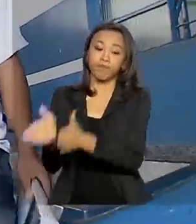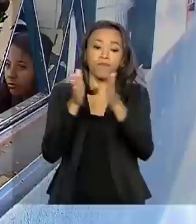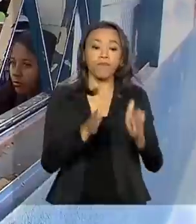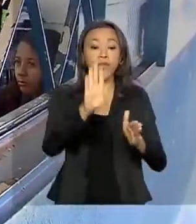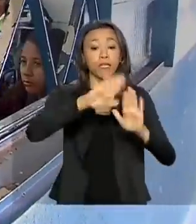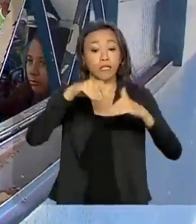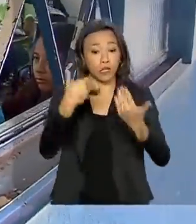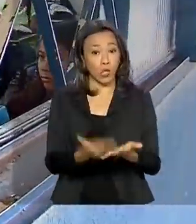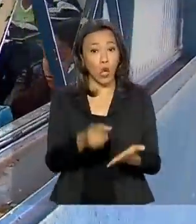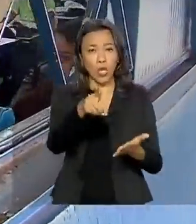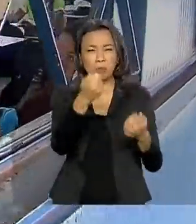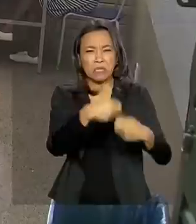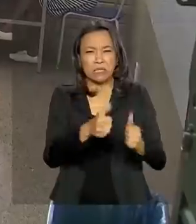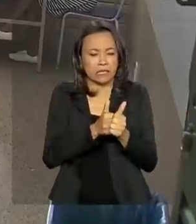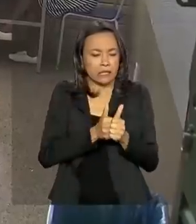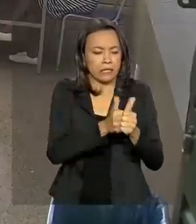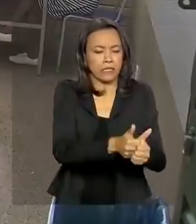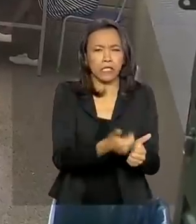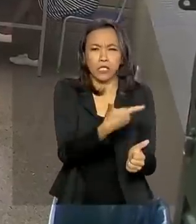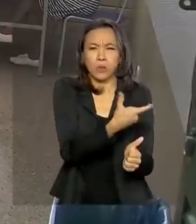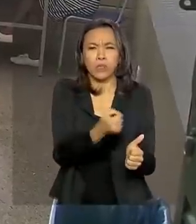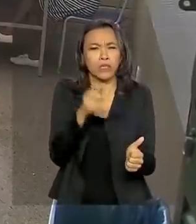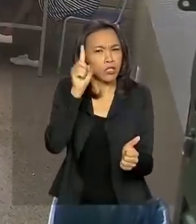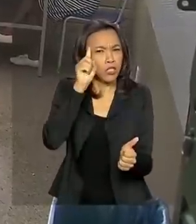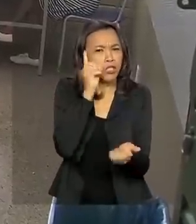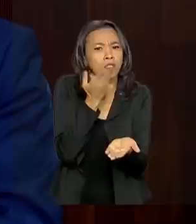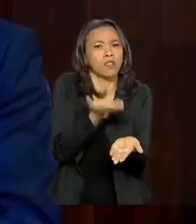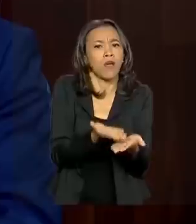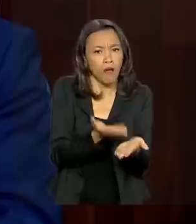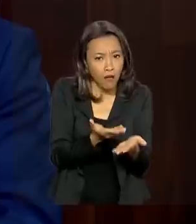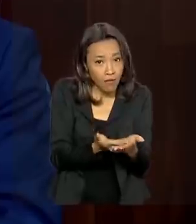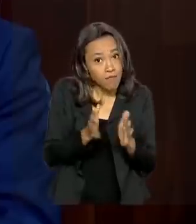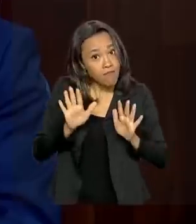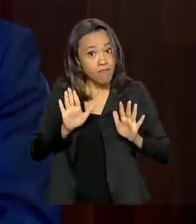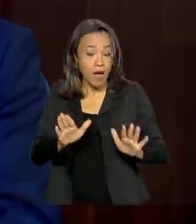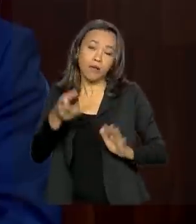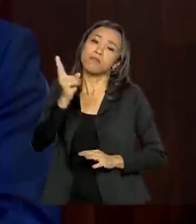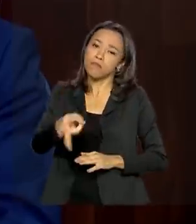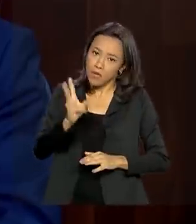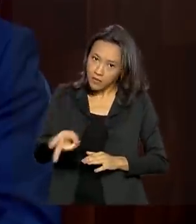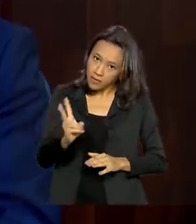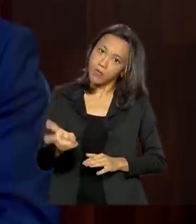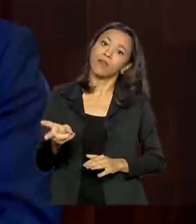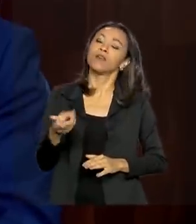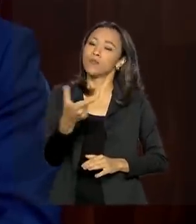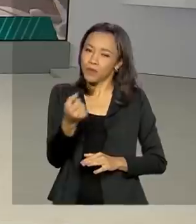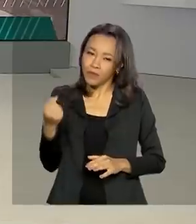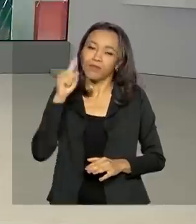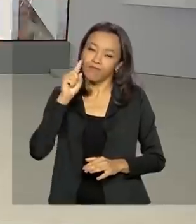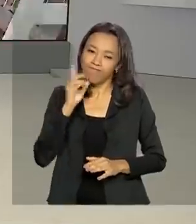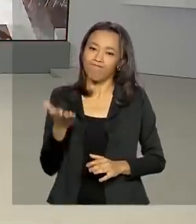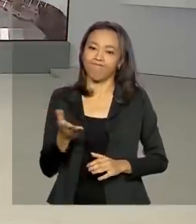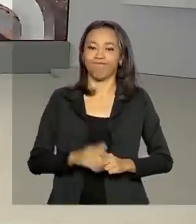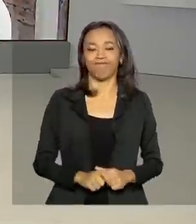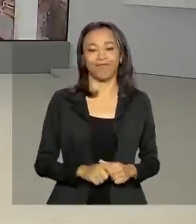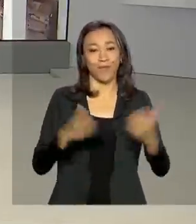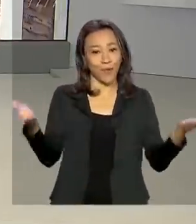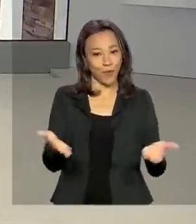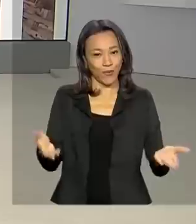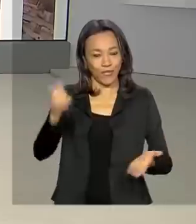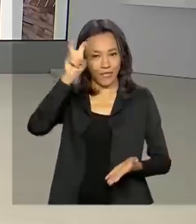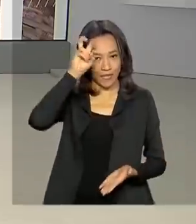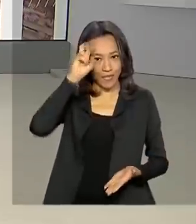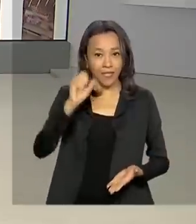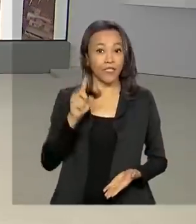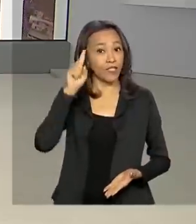dispensadas de cumprir os 200 dias letivos de aula, mas fica mantida a carga horária. Hoje é quinta